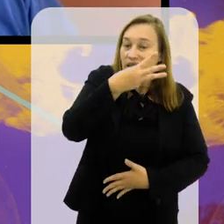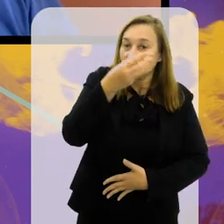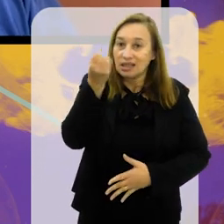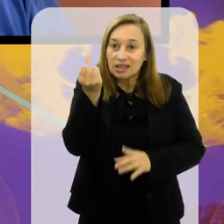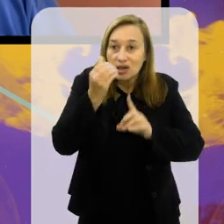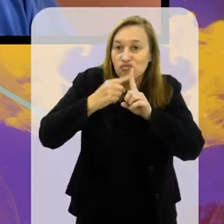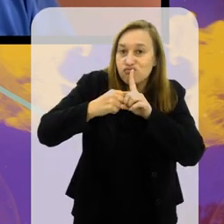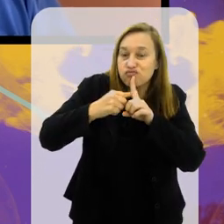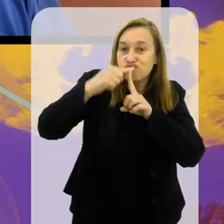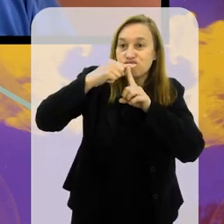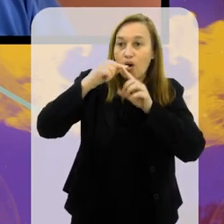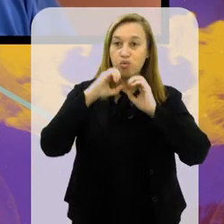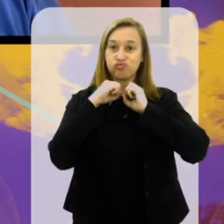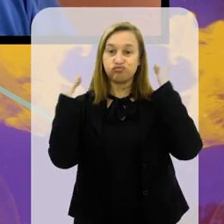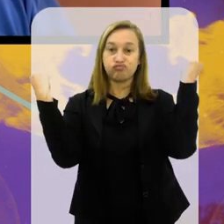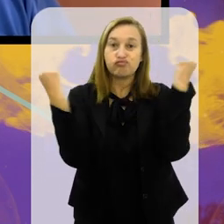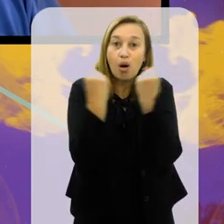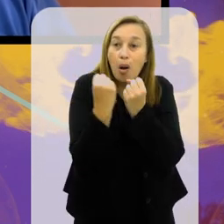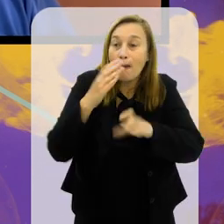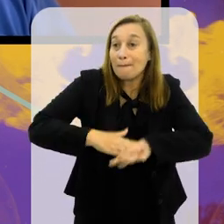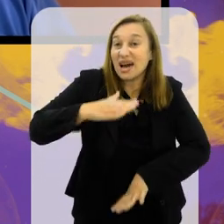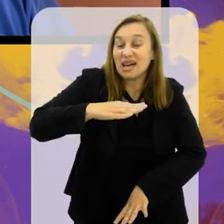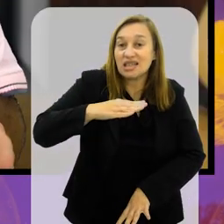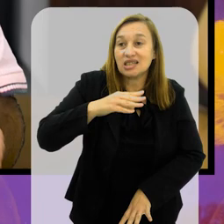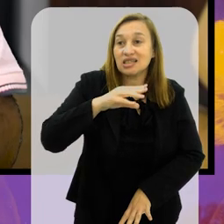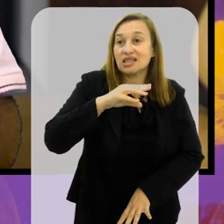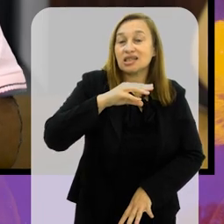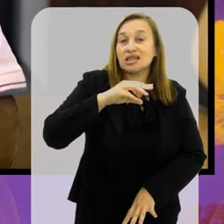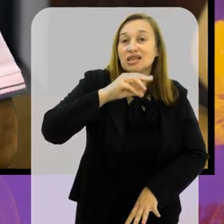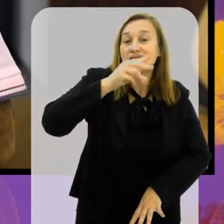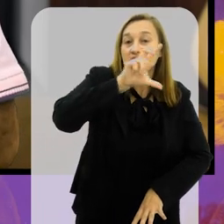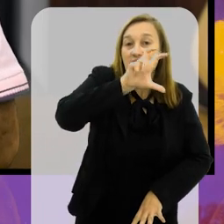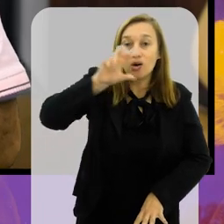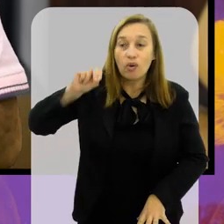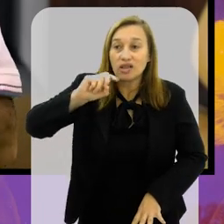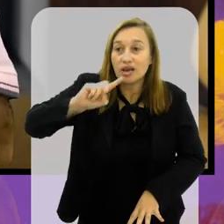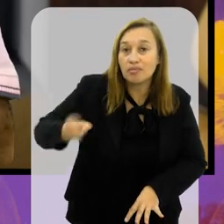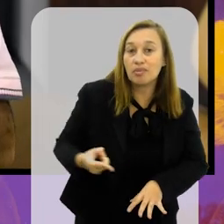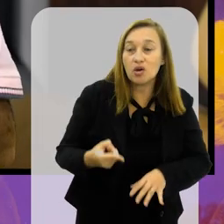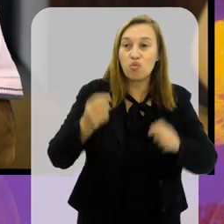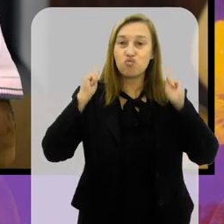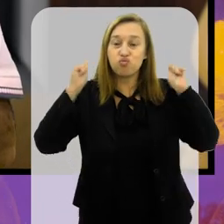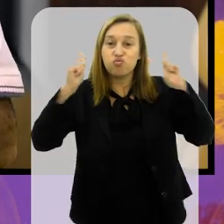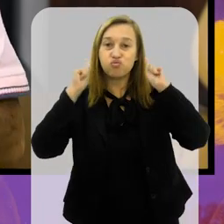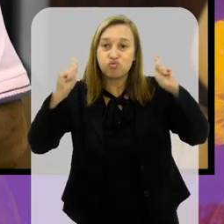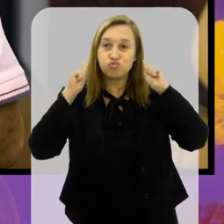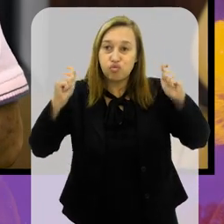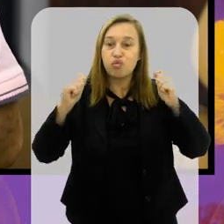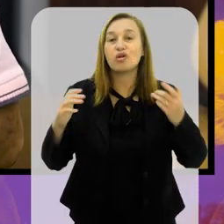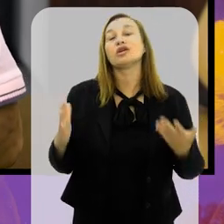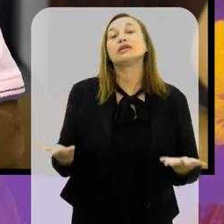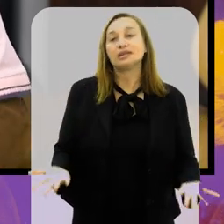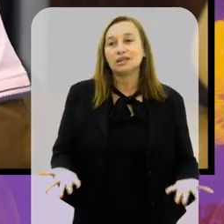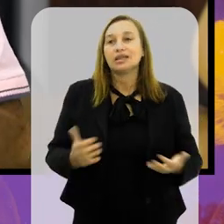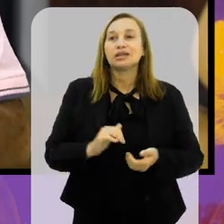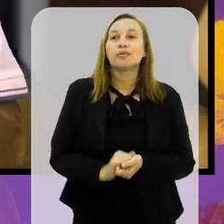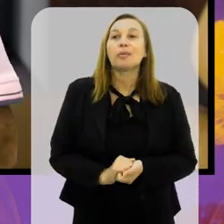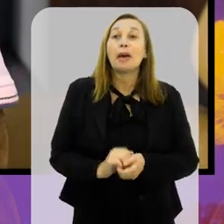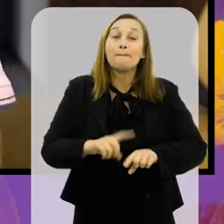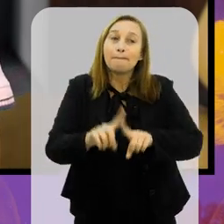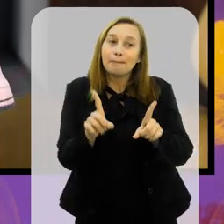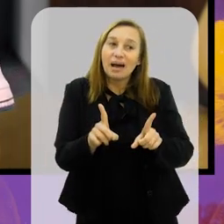Maracanã teve mais de 50 mil torcedores. Vamos ter jogos aí nesse horário, né? Já há algum tempo que isso tenha acontecido.